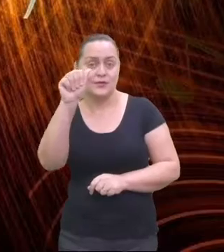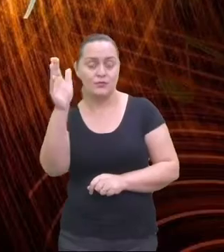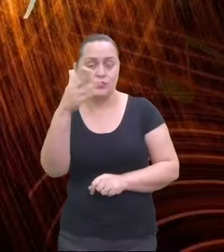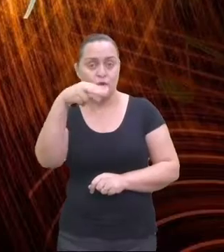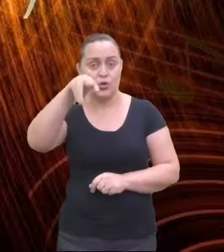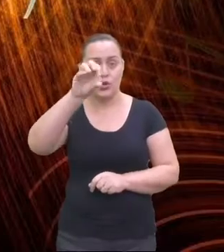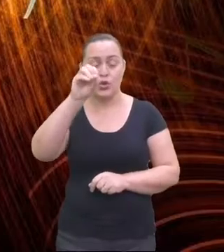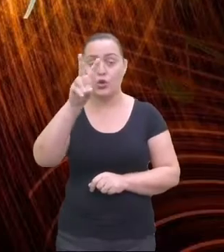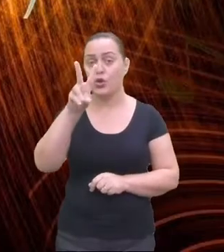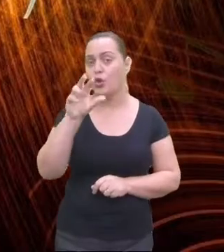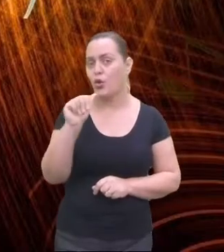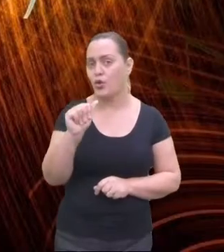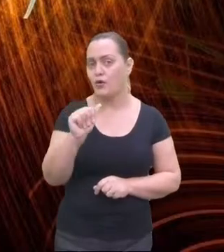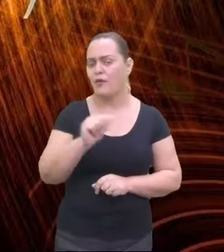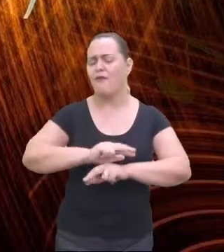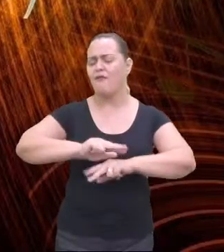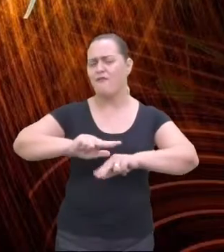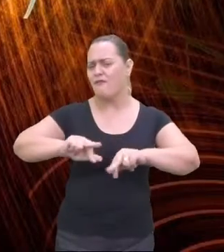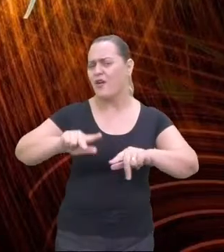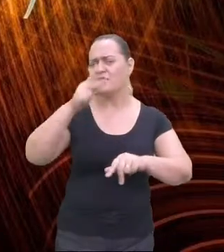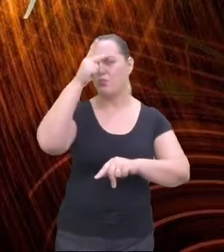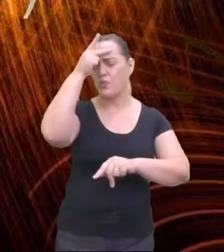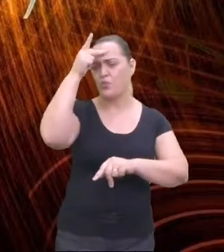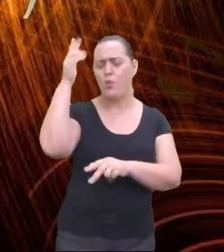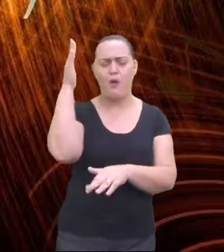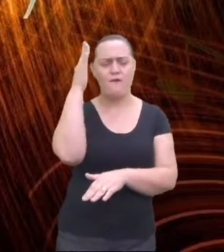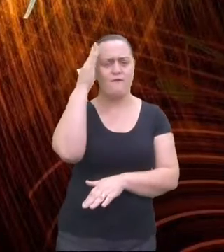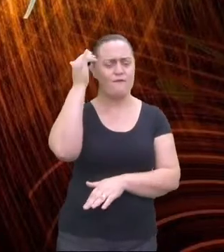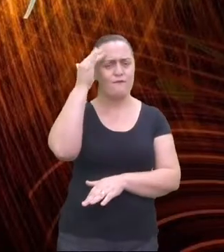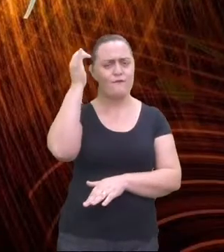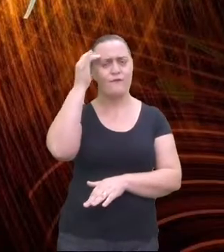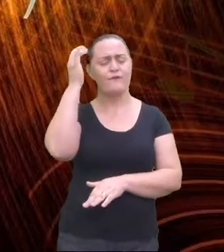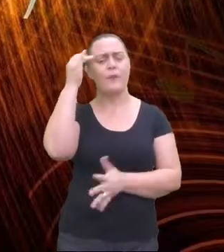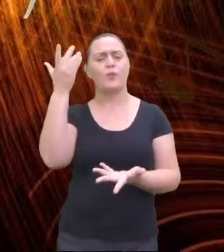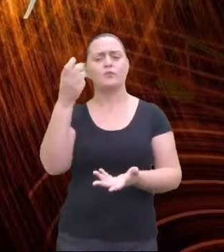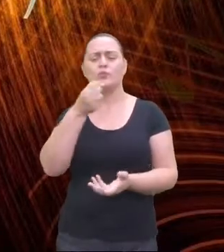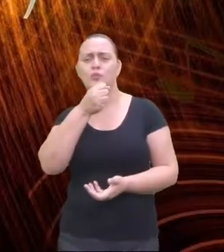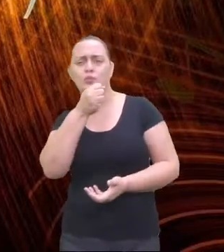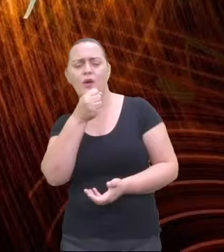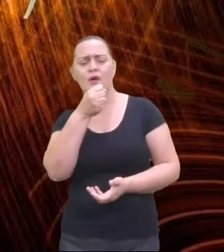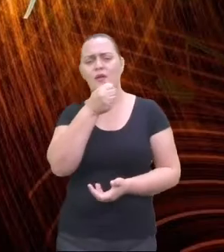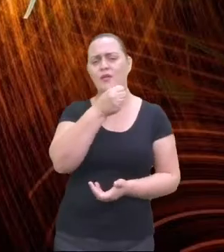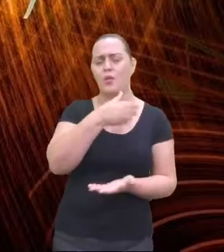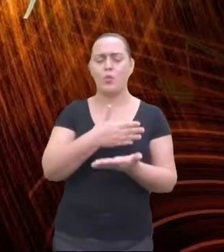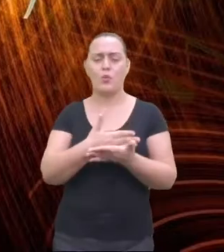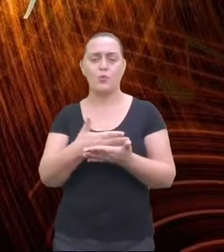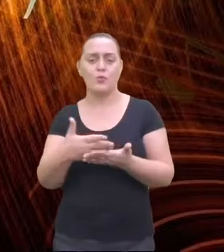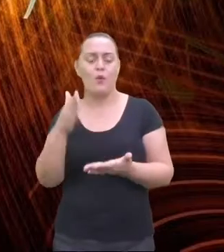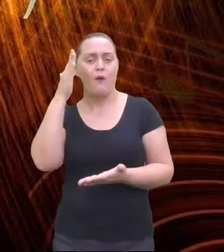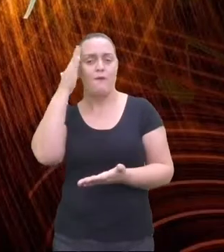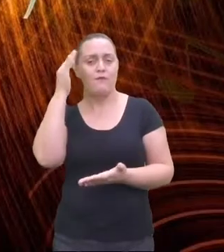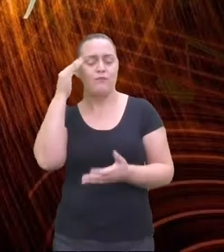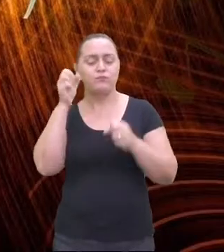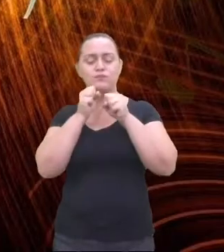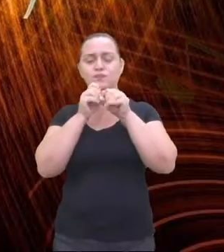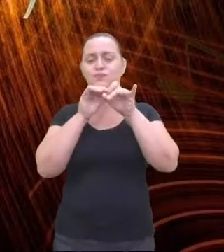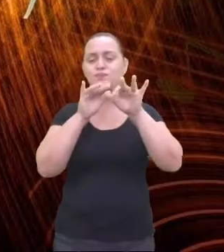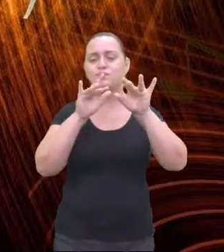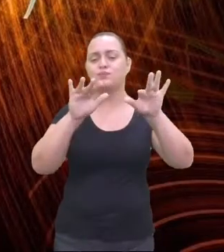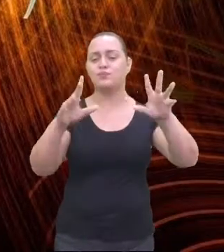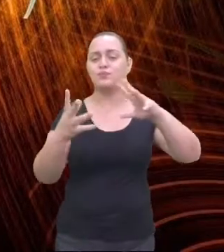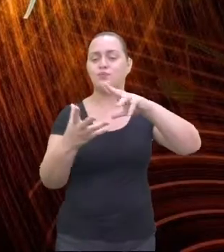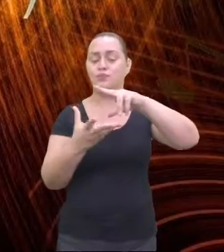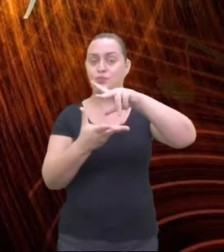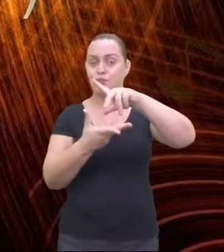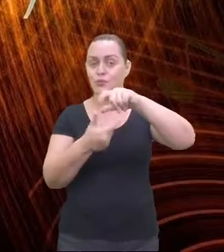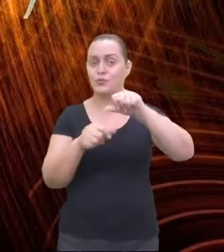Leão, Bardem Paul, Vinícius de Moraes, Antônio Carlos, Jobim. Eu gosto muito de entrar no caso de